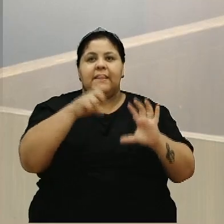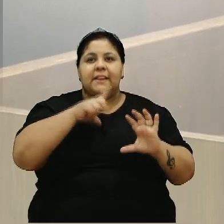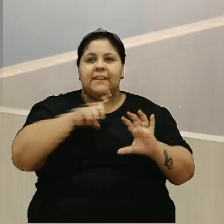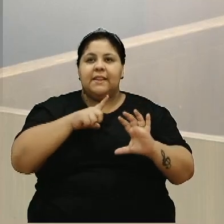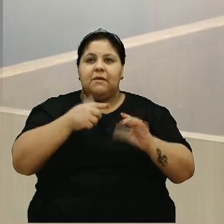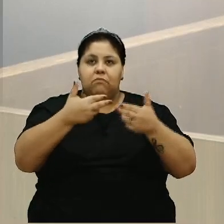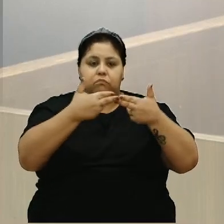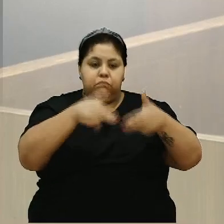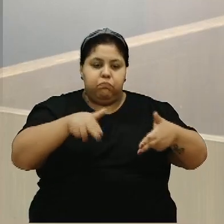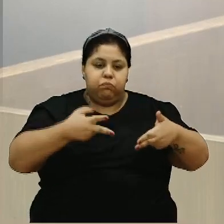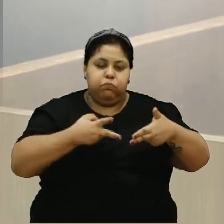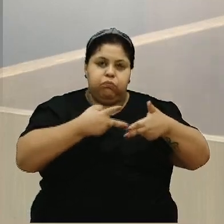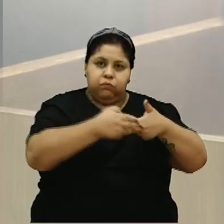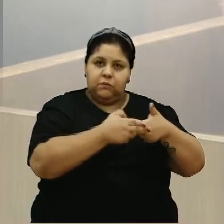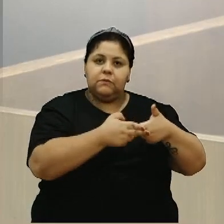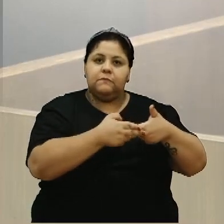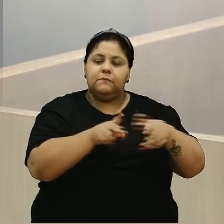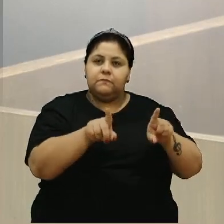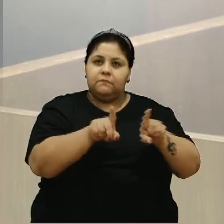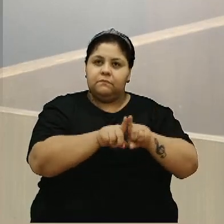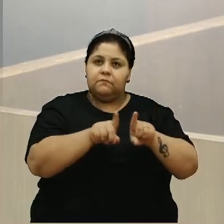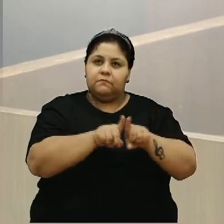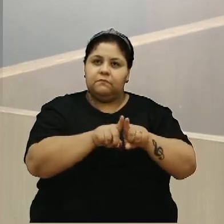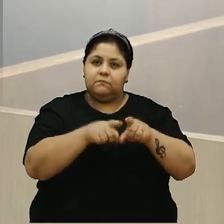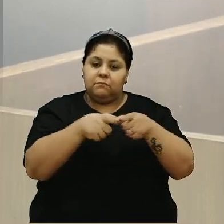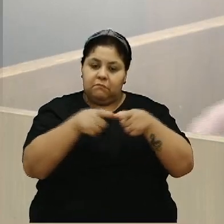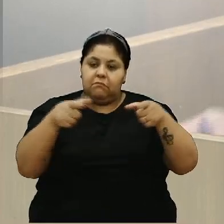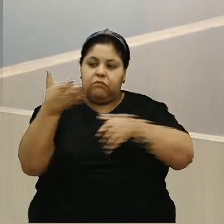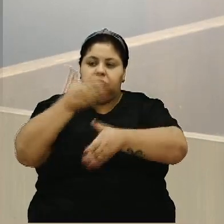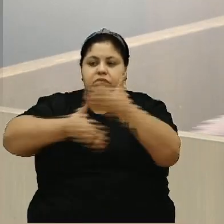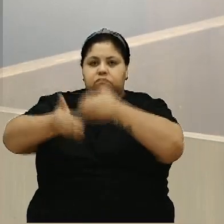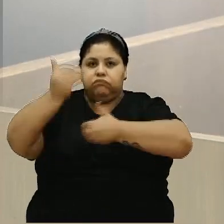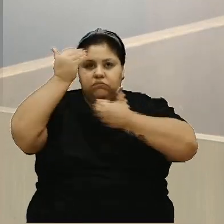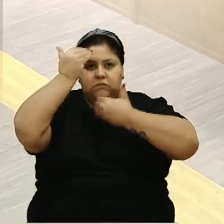inauguração da UBS do Oasis que vai ampliar muito mais o atendimento. Obrigado, Sr. Presidente.